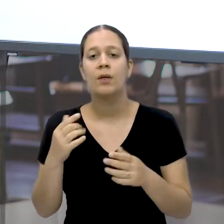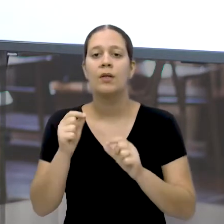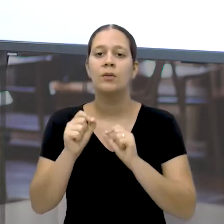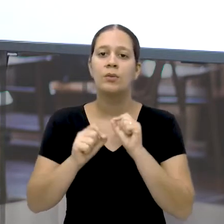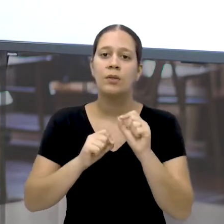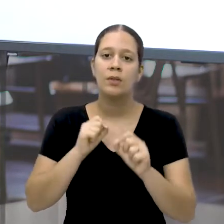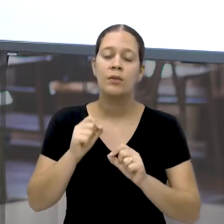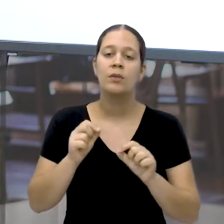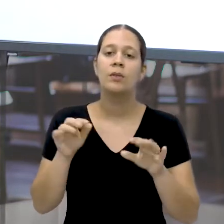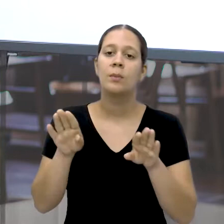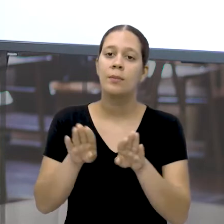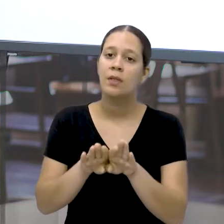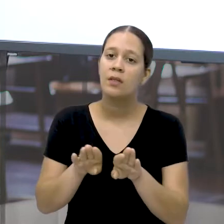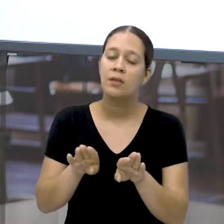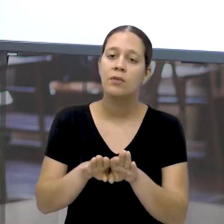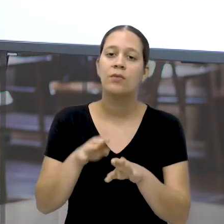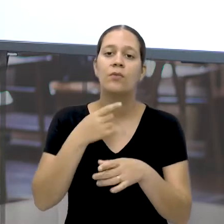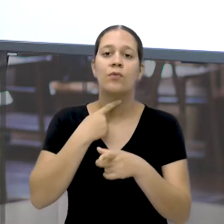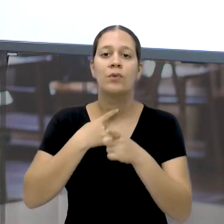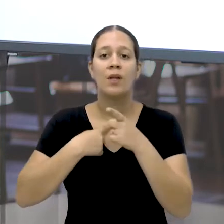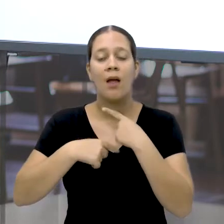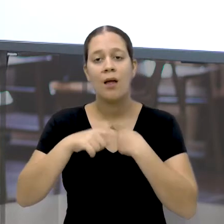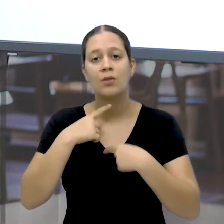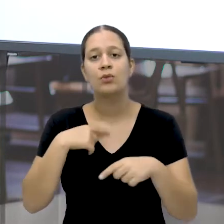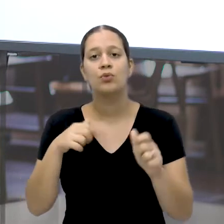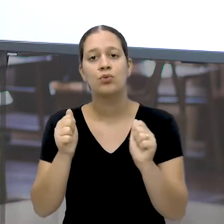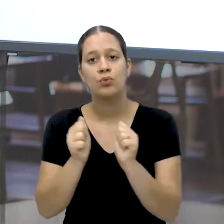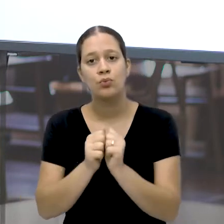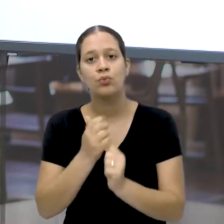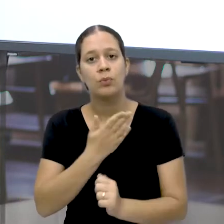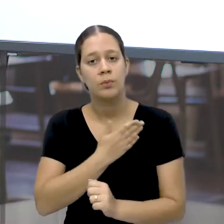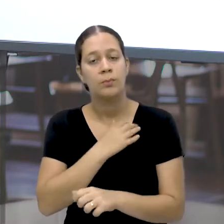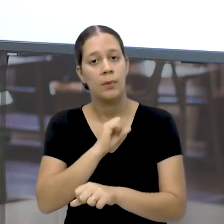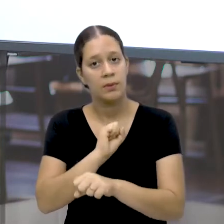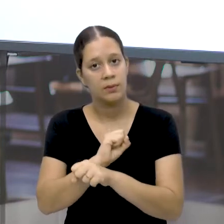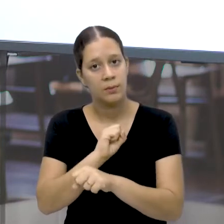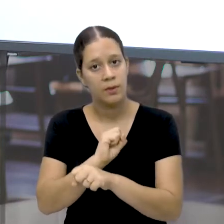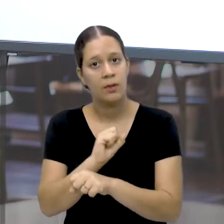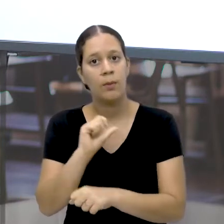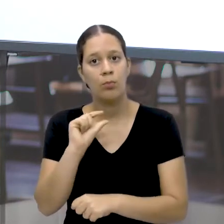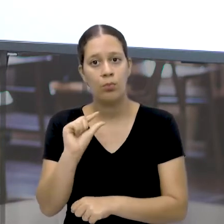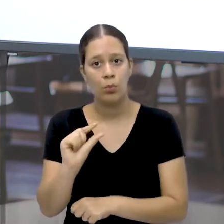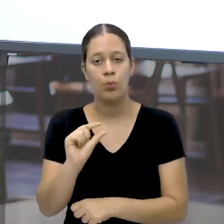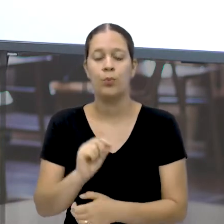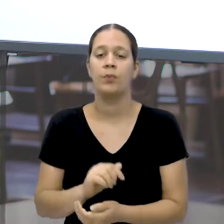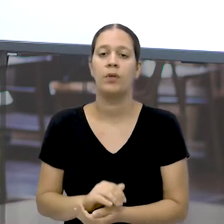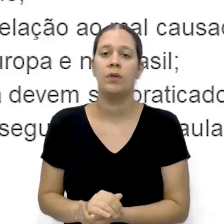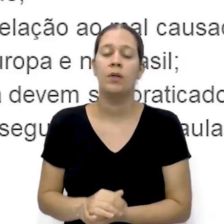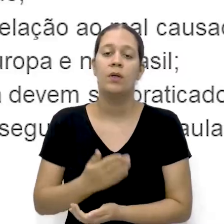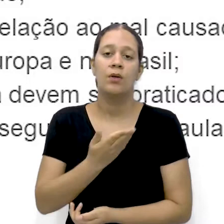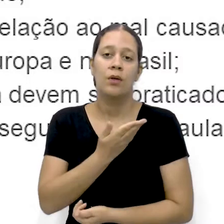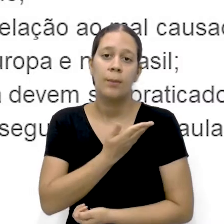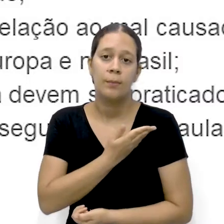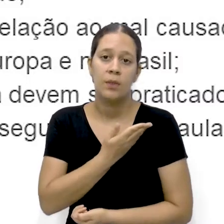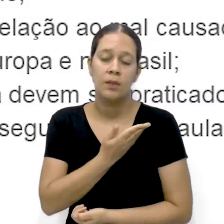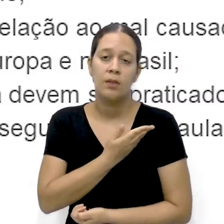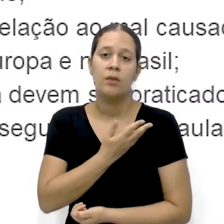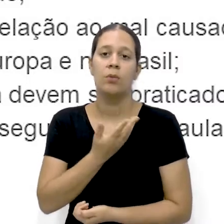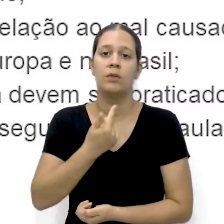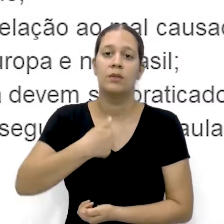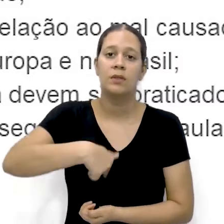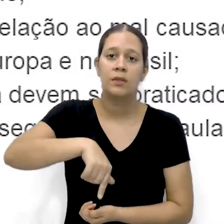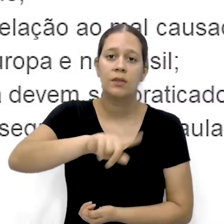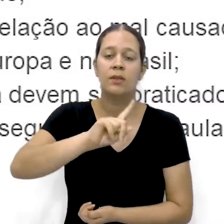desde o resultado De estar com os amigos Dá para esperar Mais com o povo Ela colocou Ficar com amigos Ir às